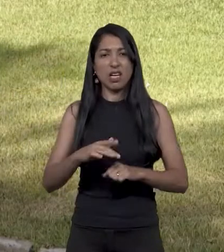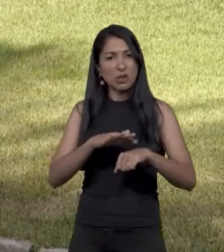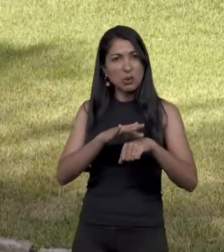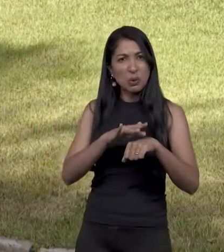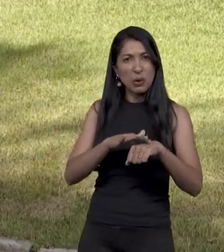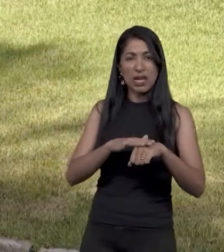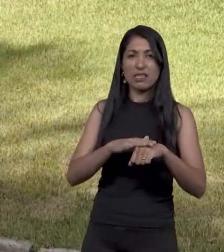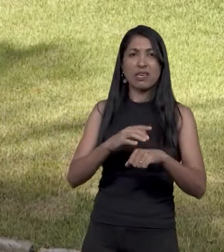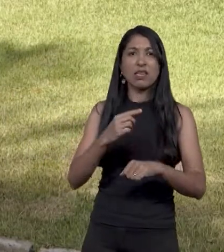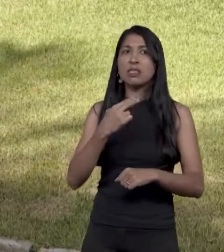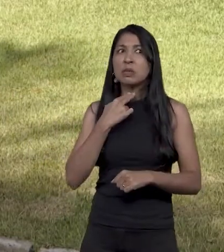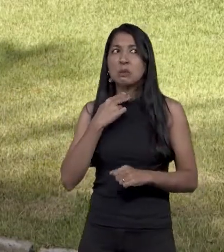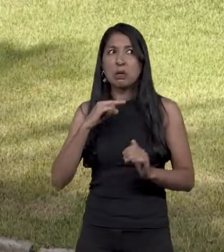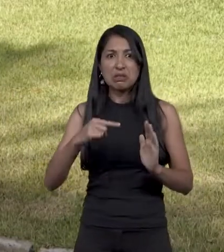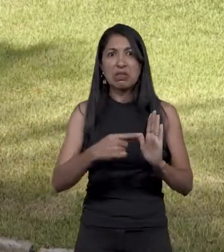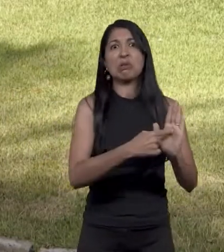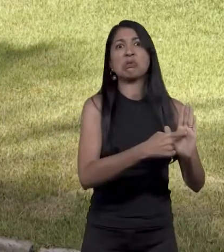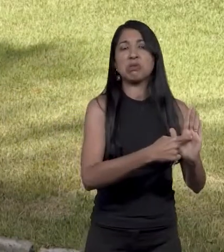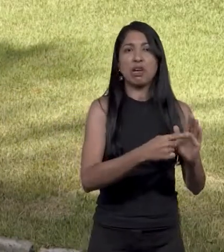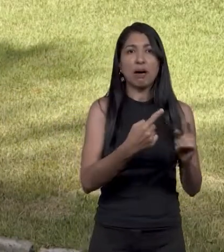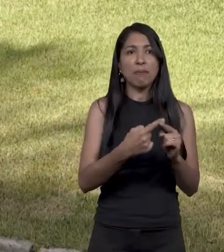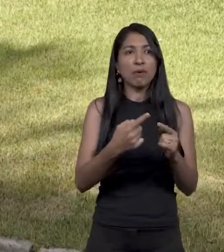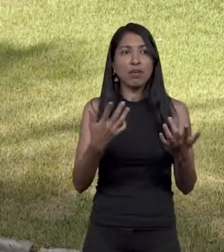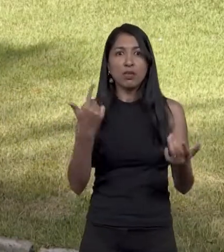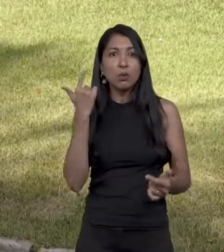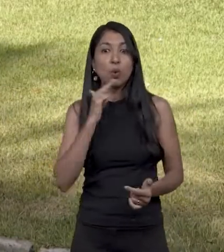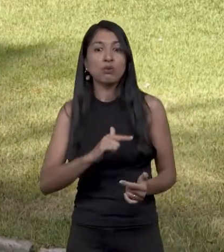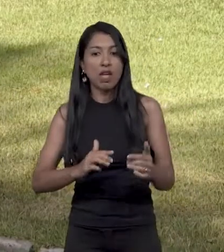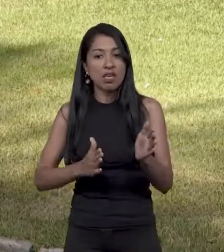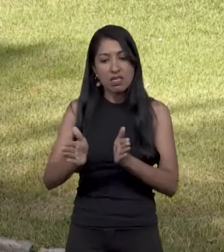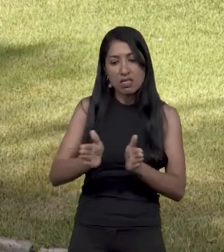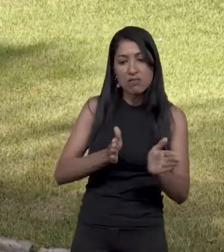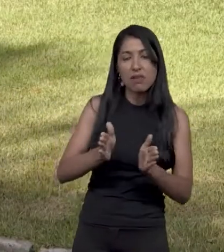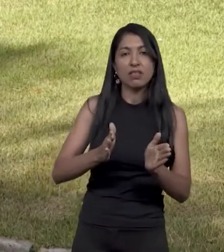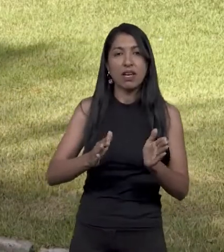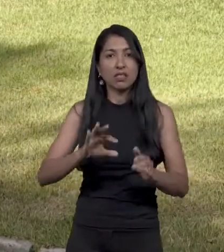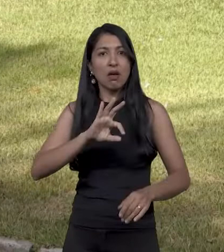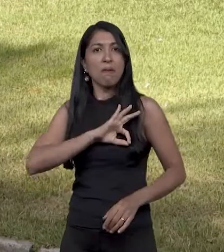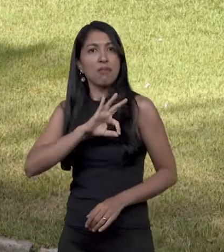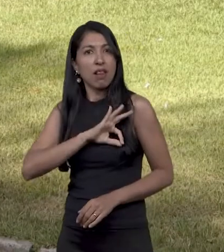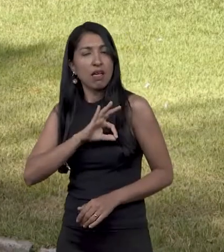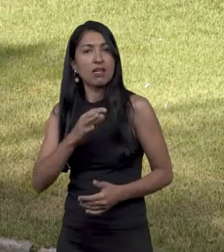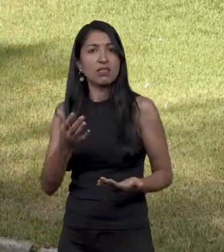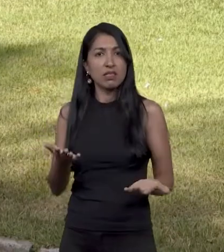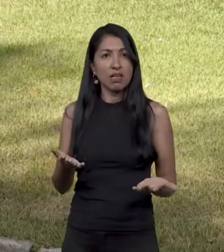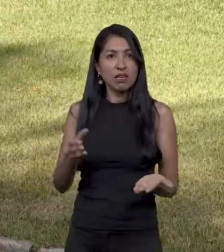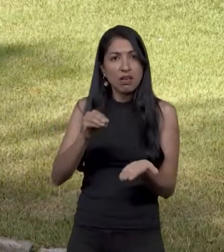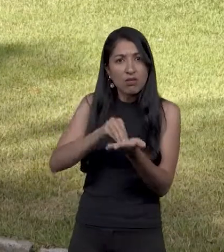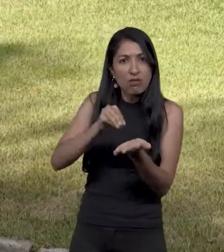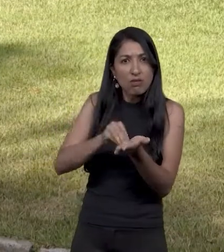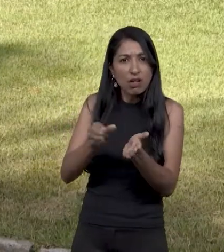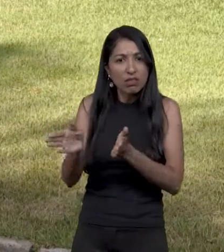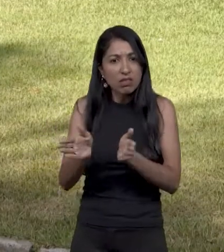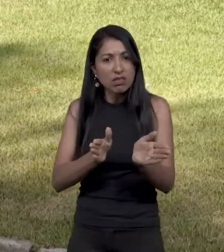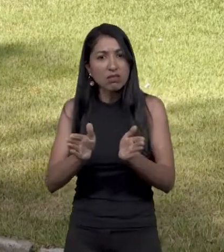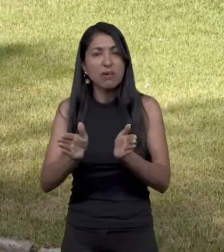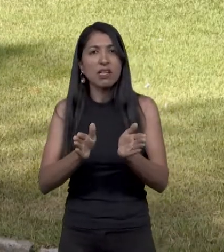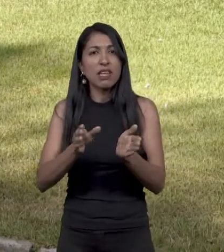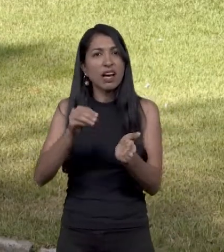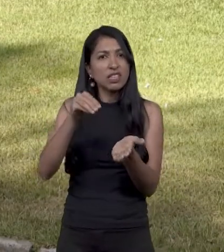pode denunciar simplesmente pelo fato que ela sabe que não vai chegar em uma delegacia que não tem acessibilidade. Não é só a falta de acessibilidade.